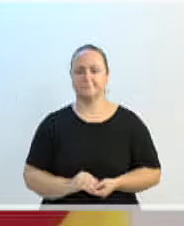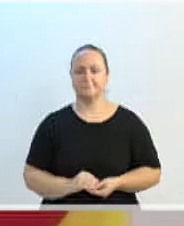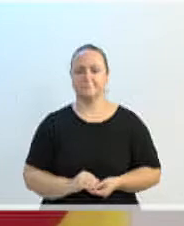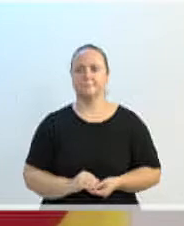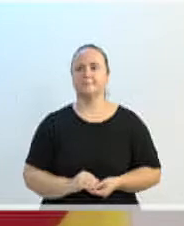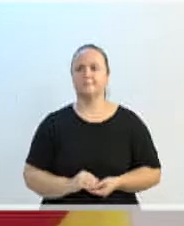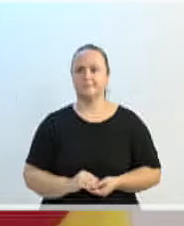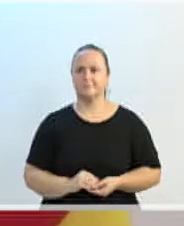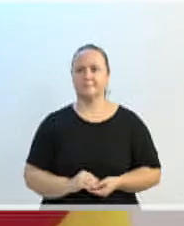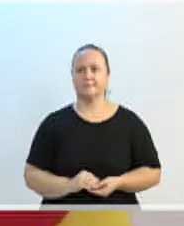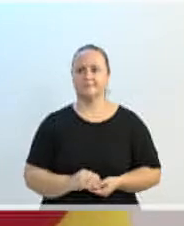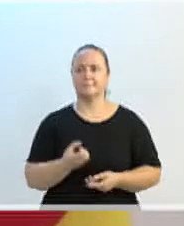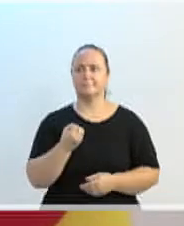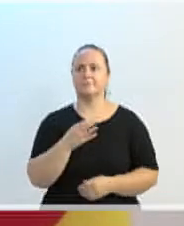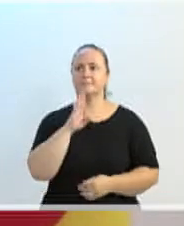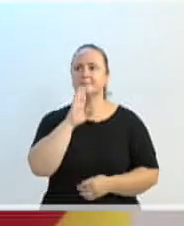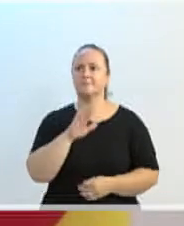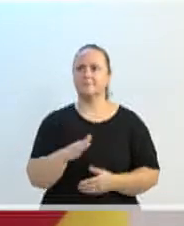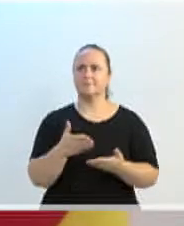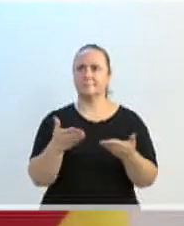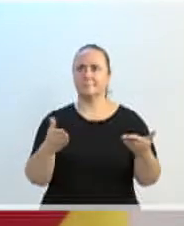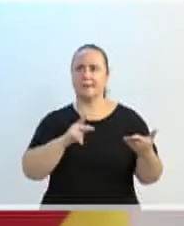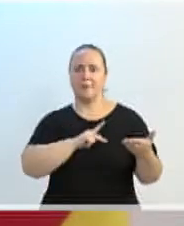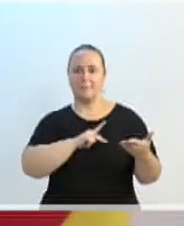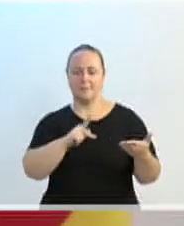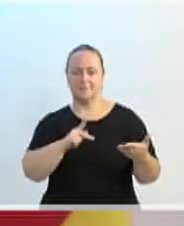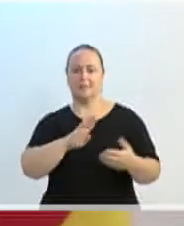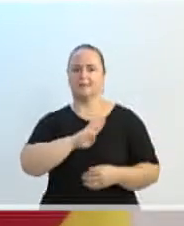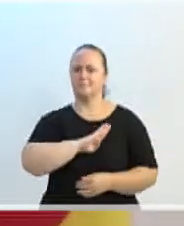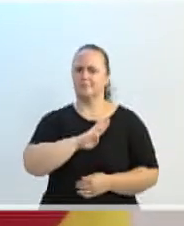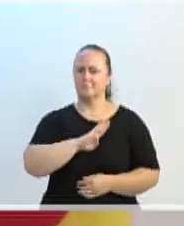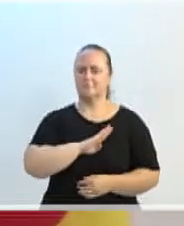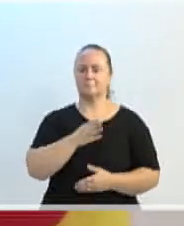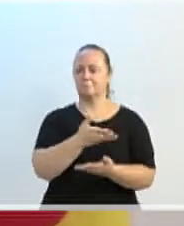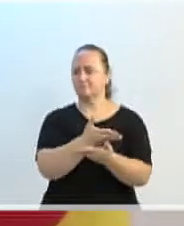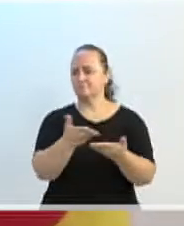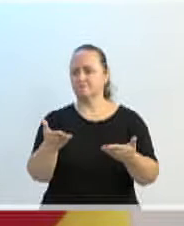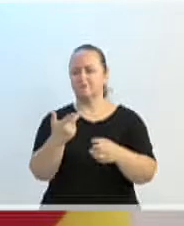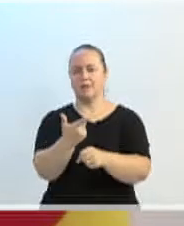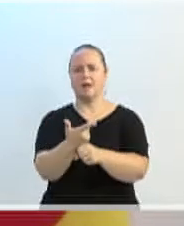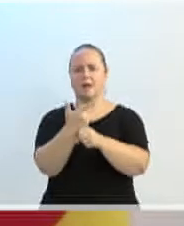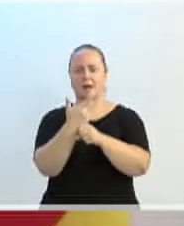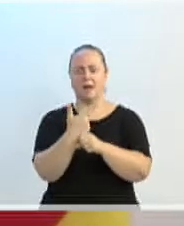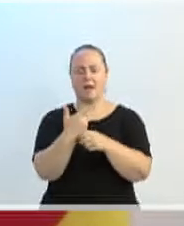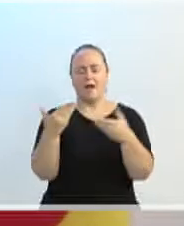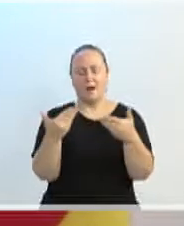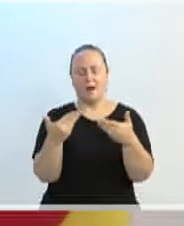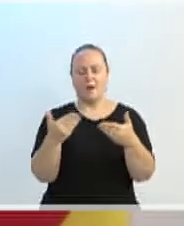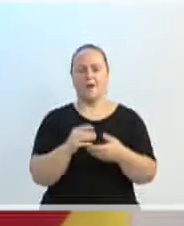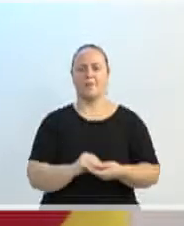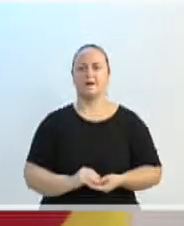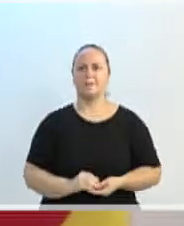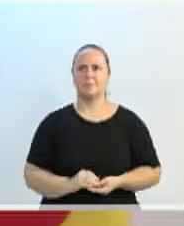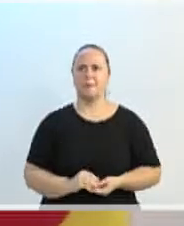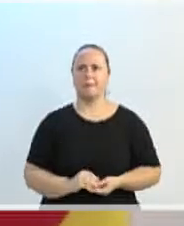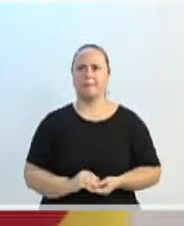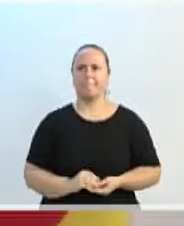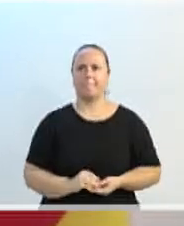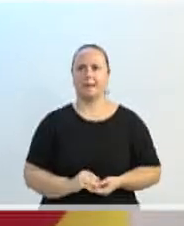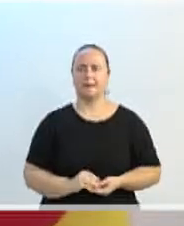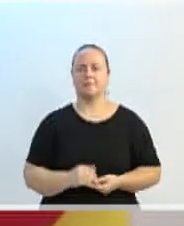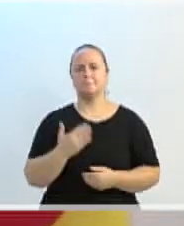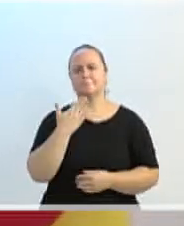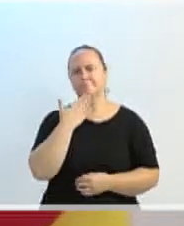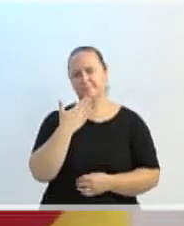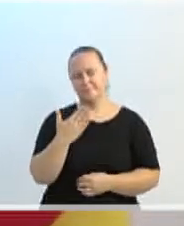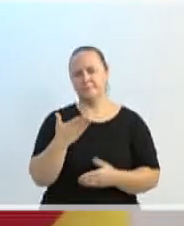Boa tarde, presidente, colegas vereadores e a todos que nos acompanham pela TV Legislativa. Eu já solicitei ao presidente porque eu